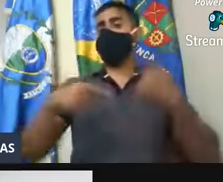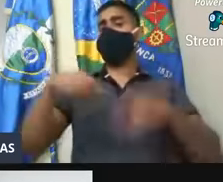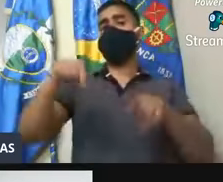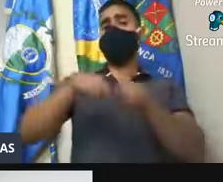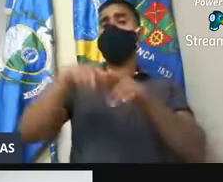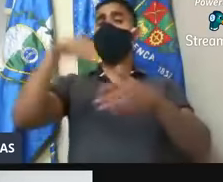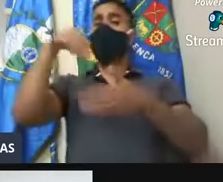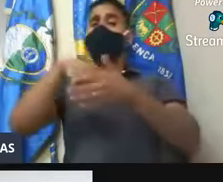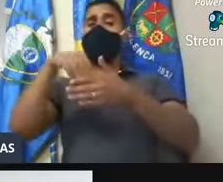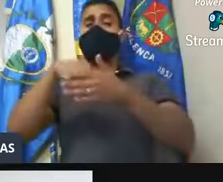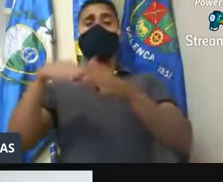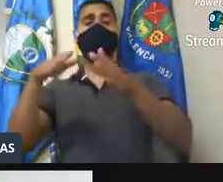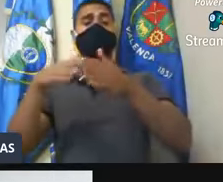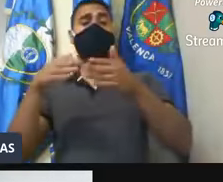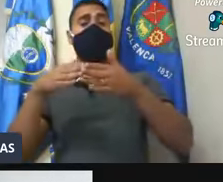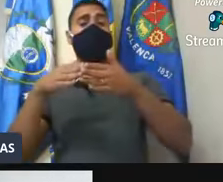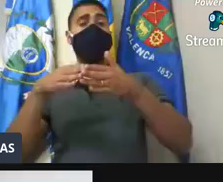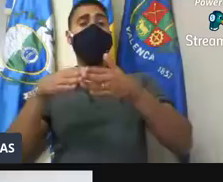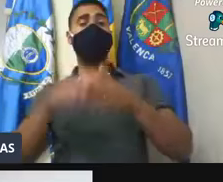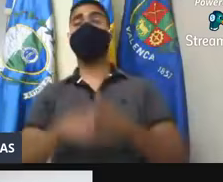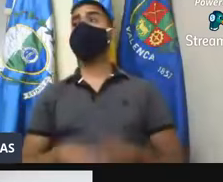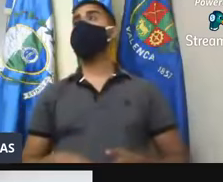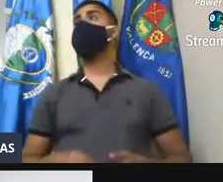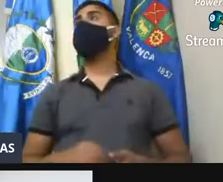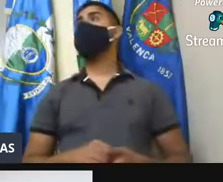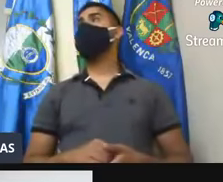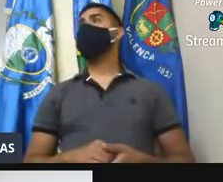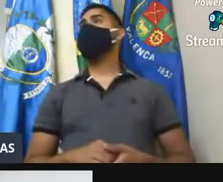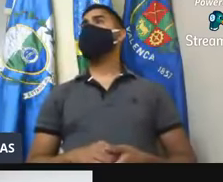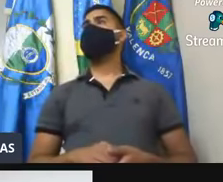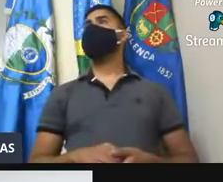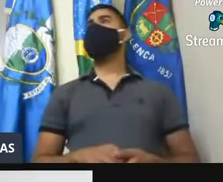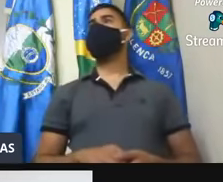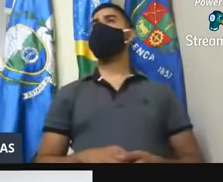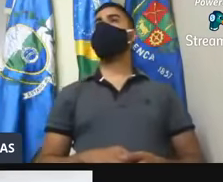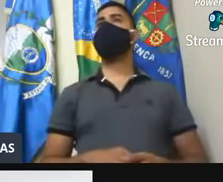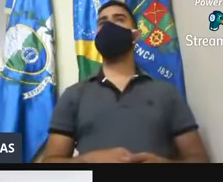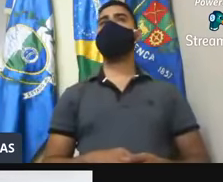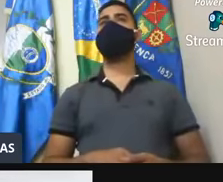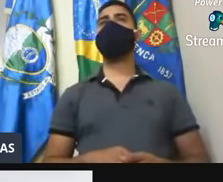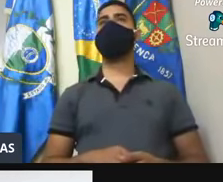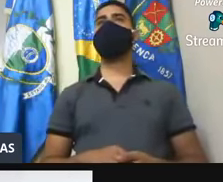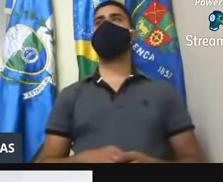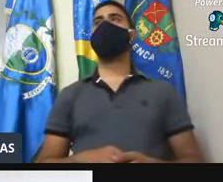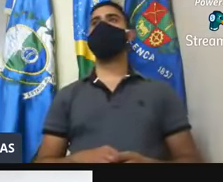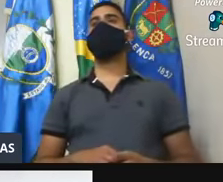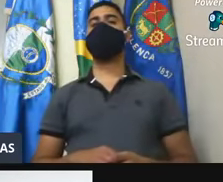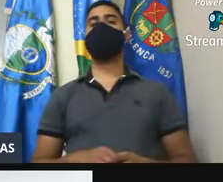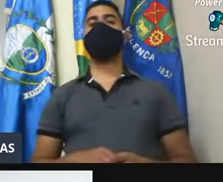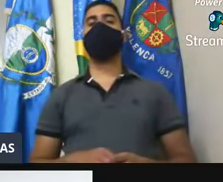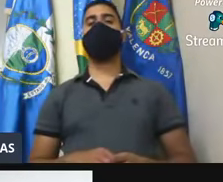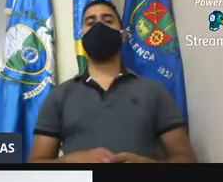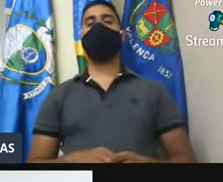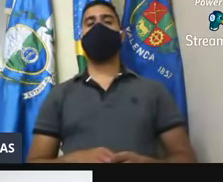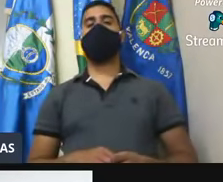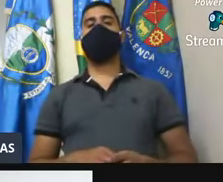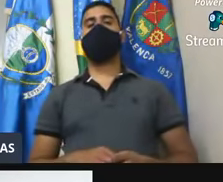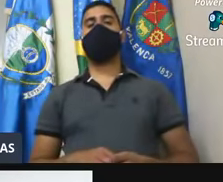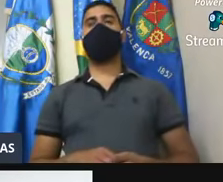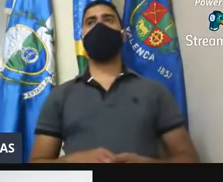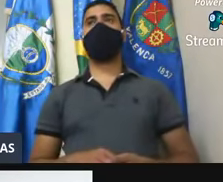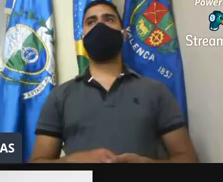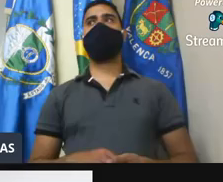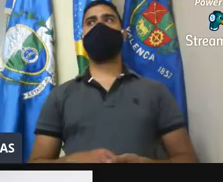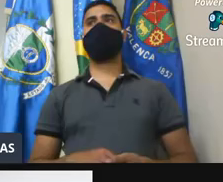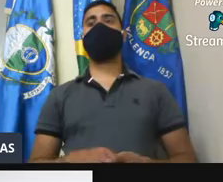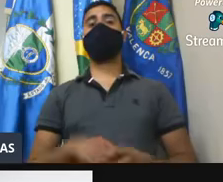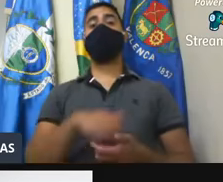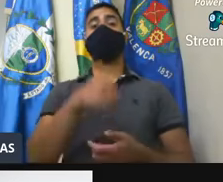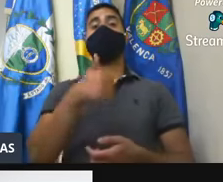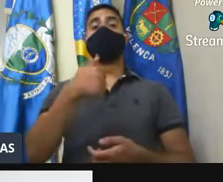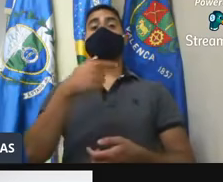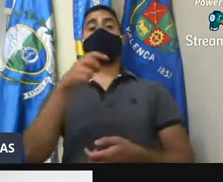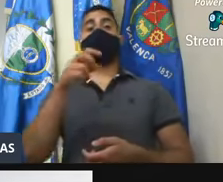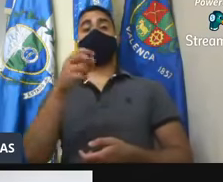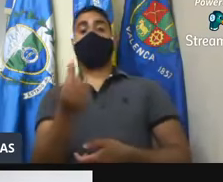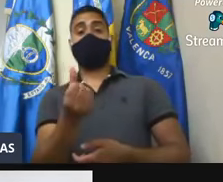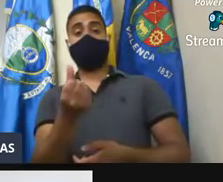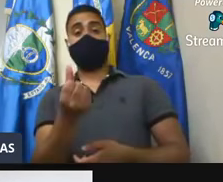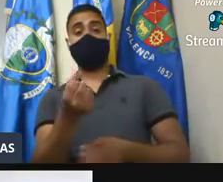176